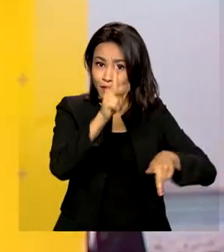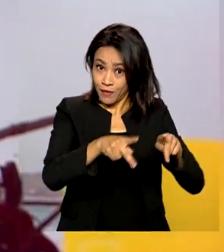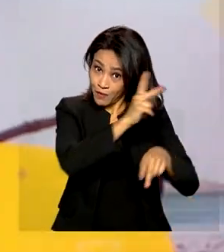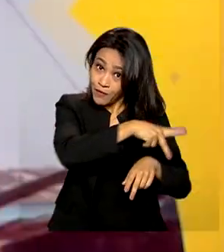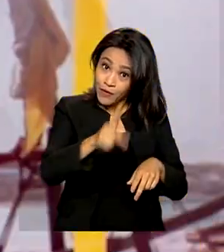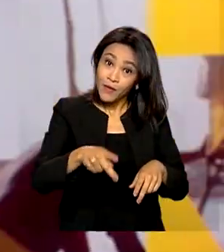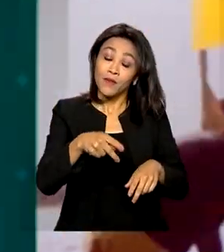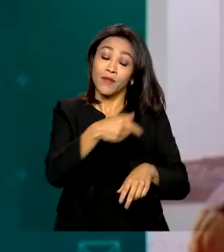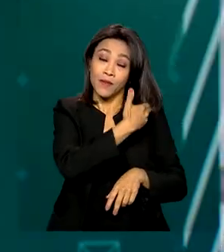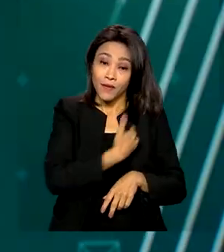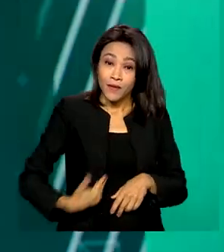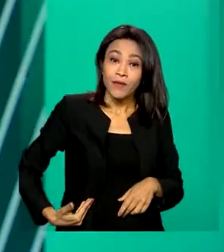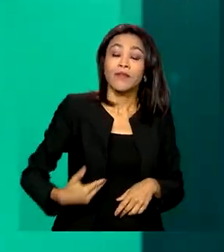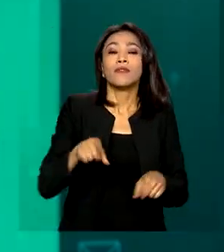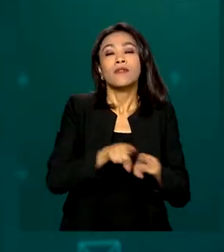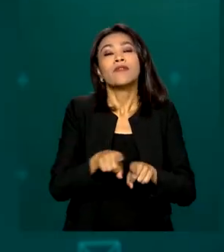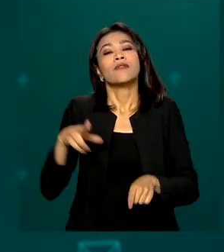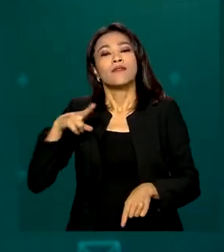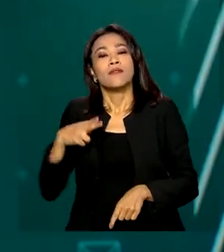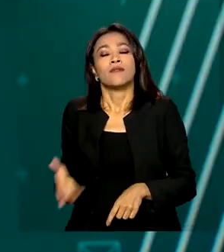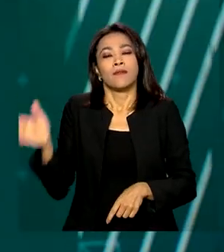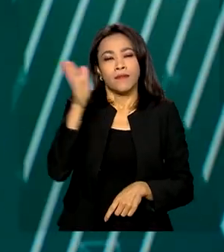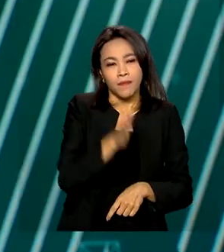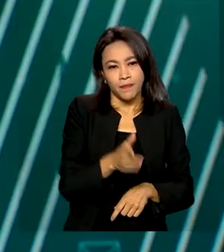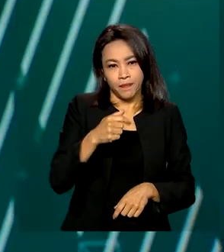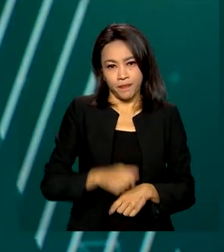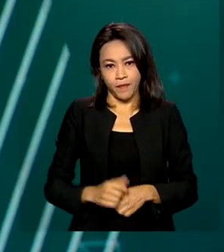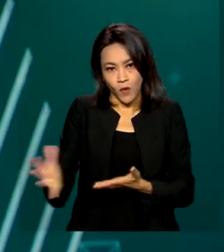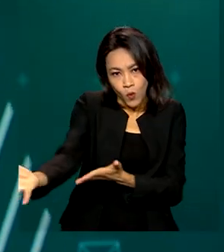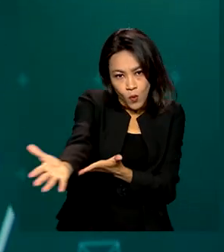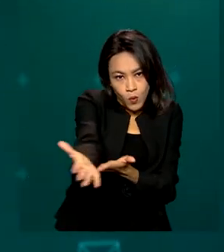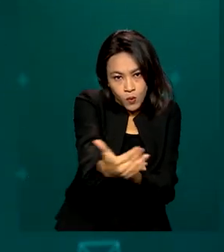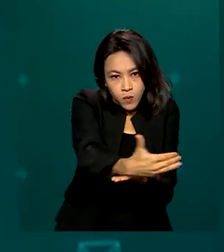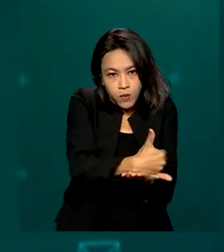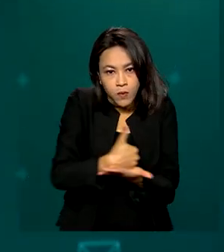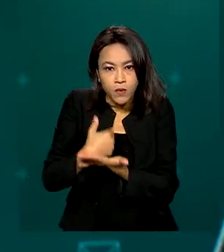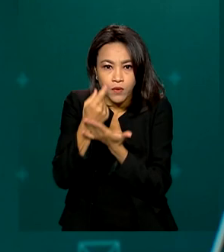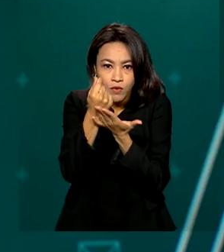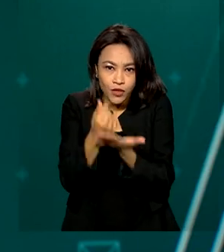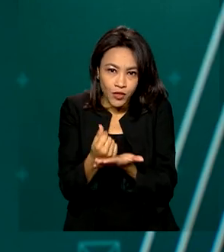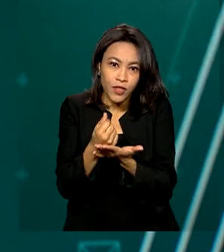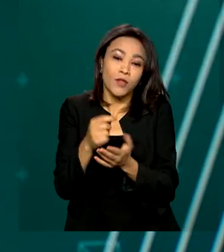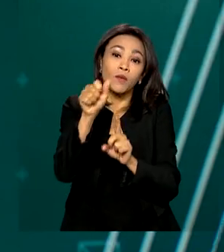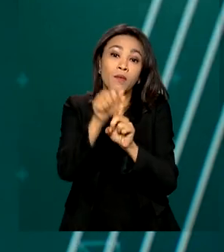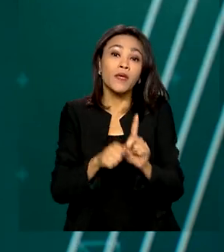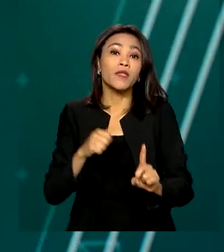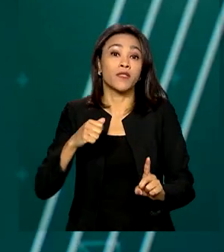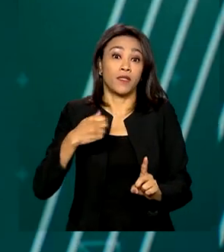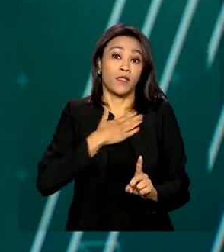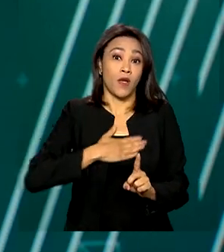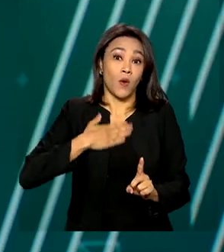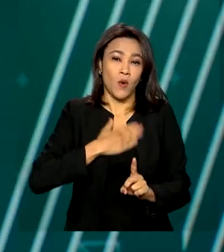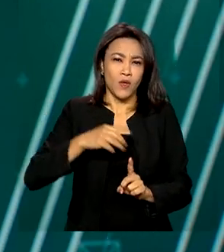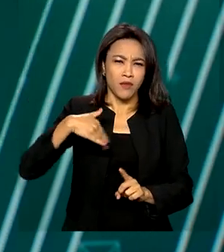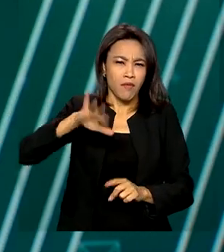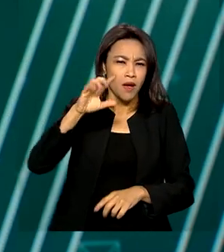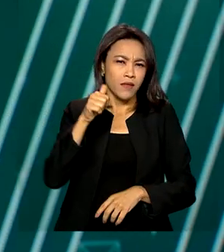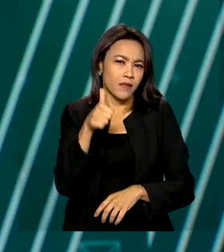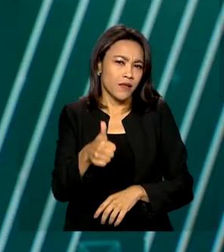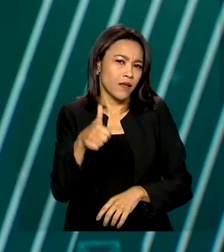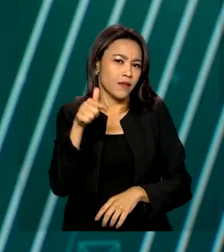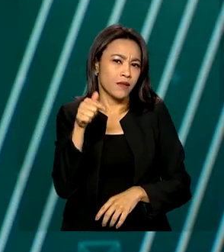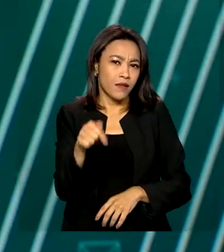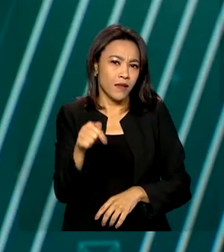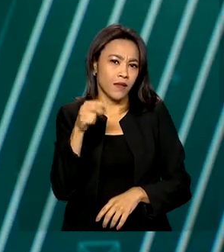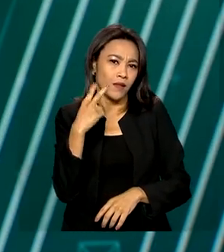A arrecadação de receitas federais em agosto superou 172 bilhões de reais e nos